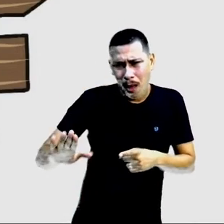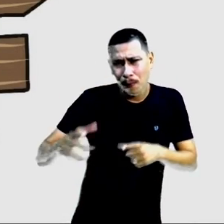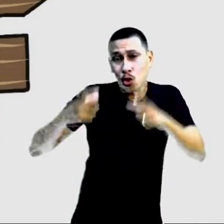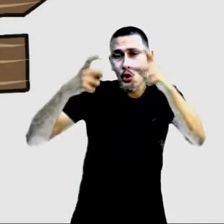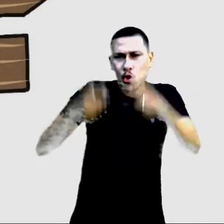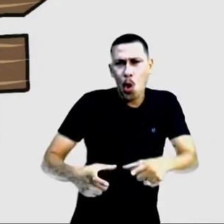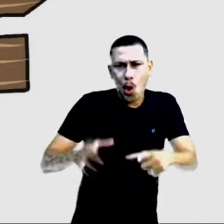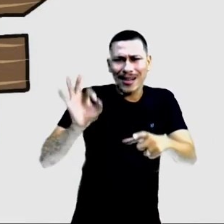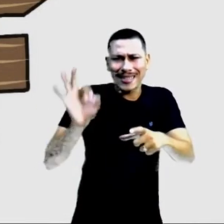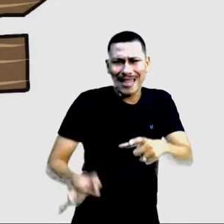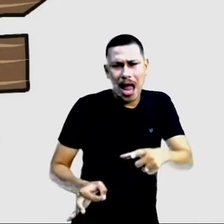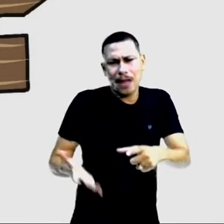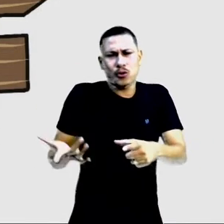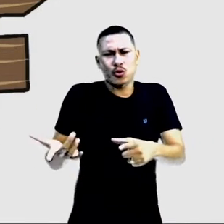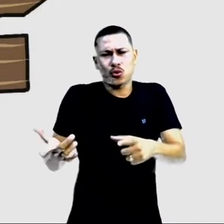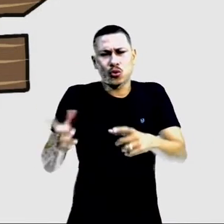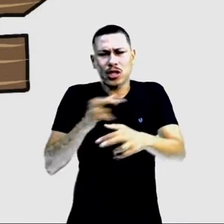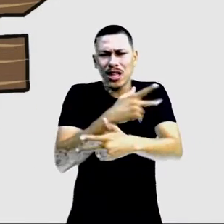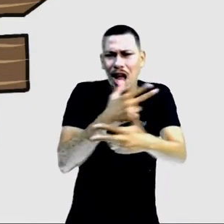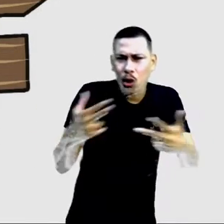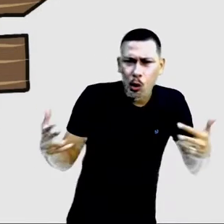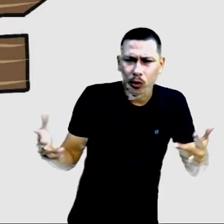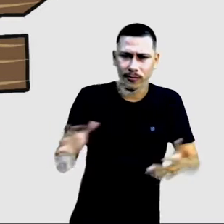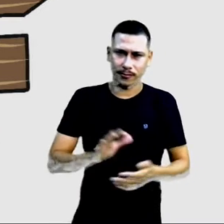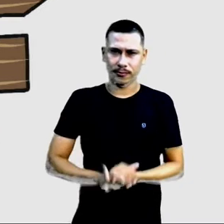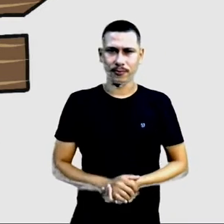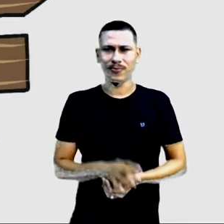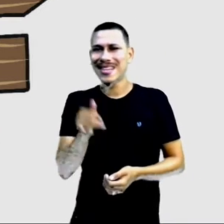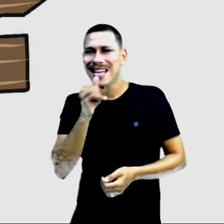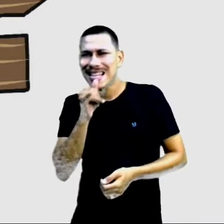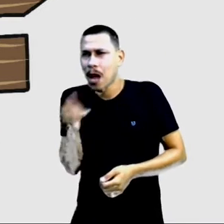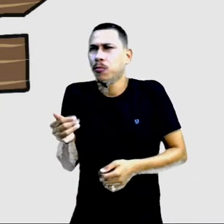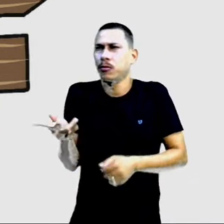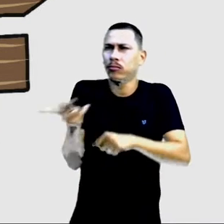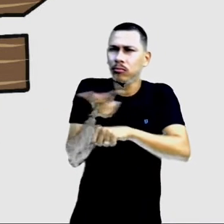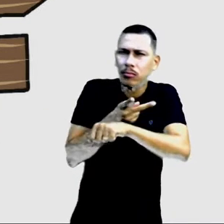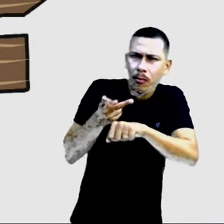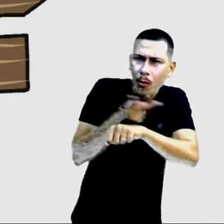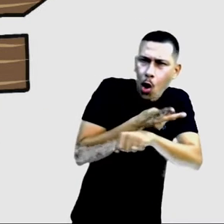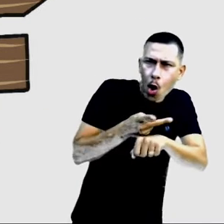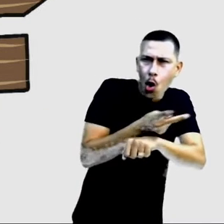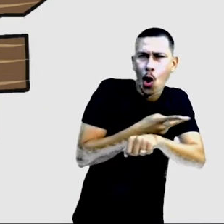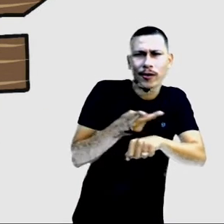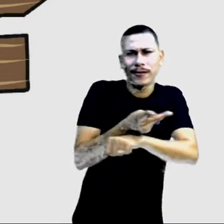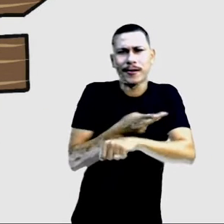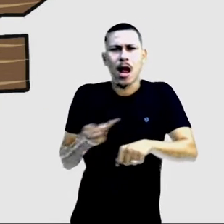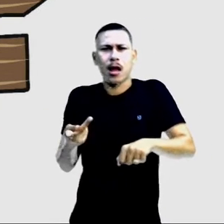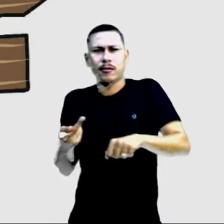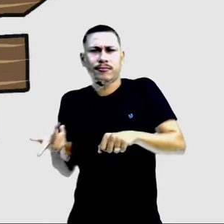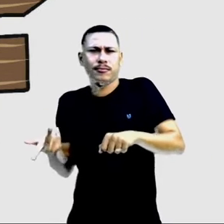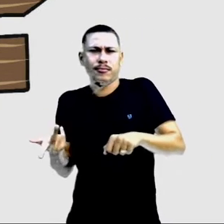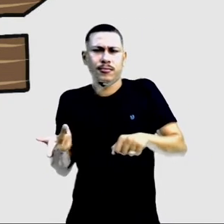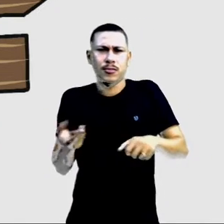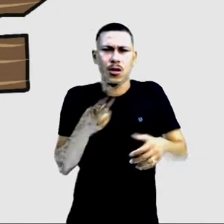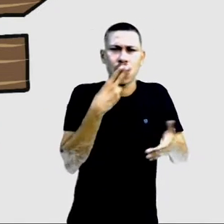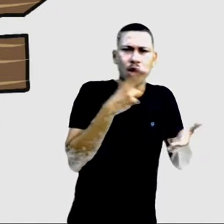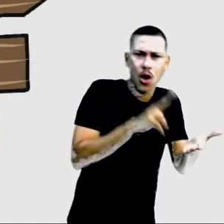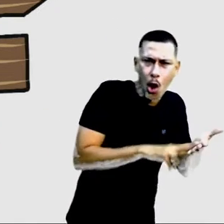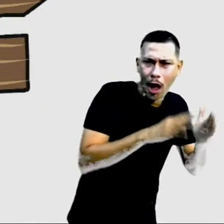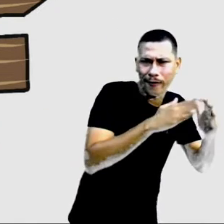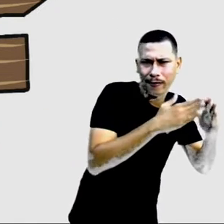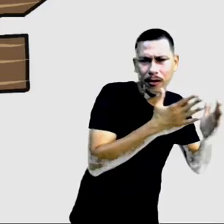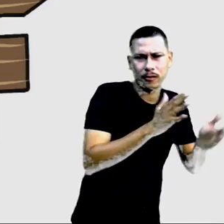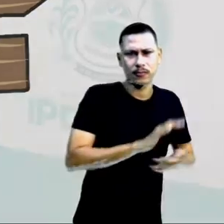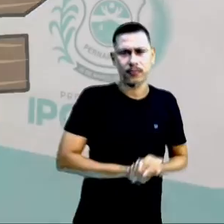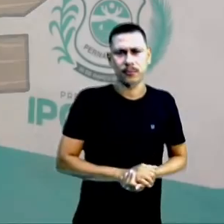fica determinado espaço, ou seja, se procuramos um depósito, os correios, uma